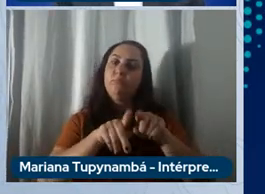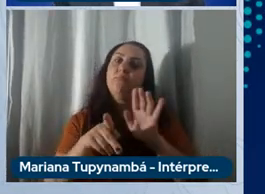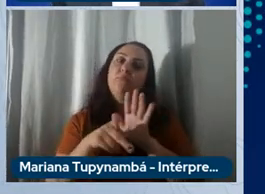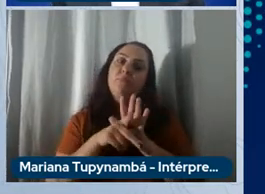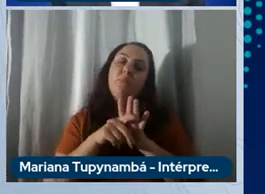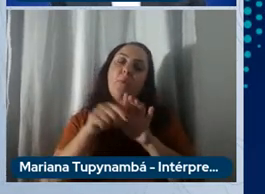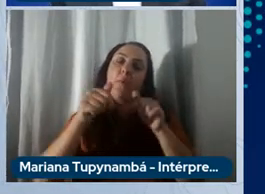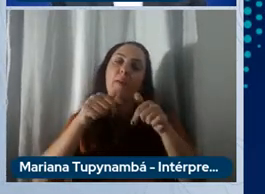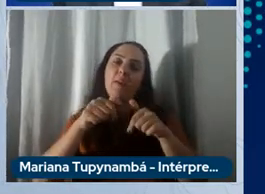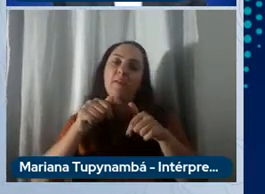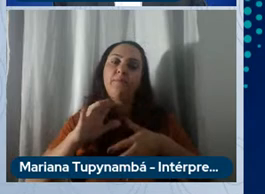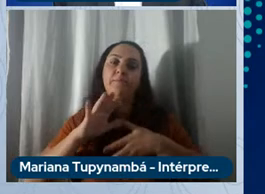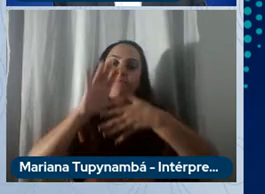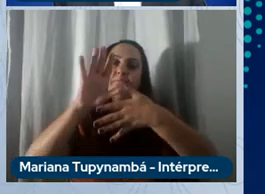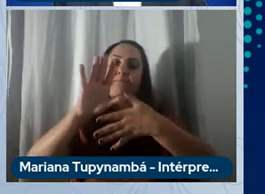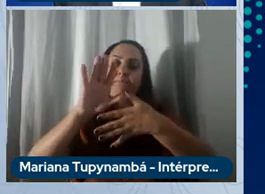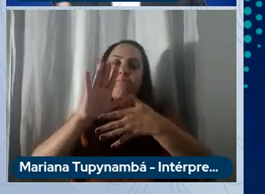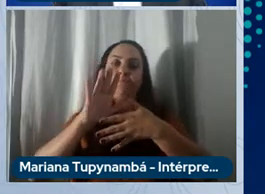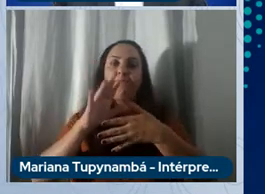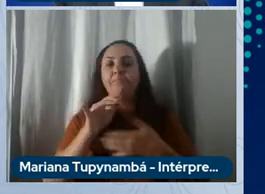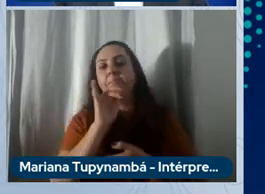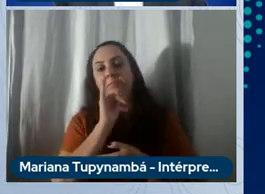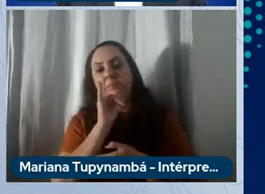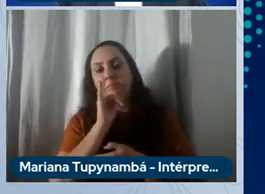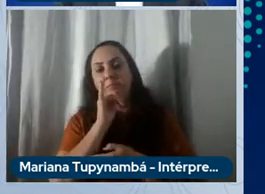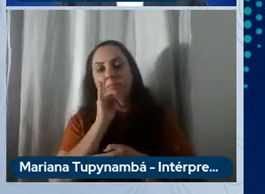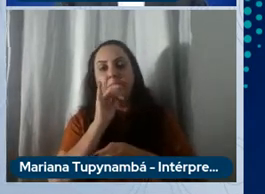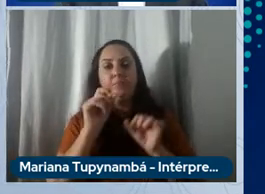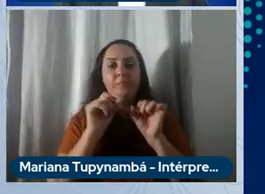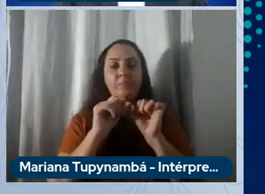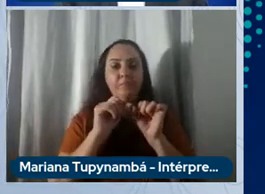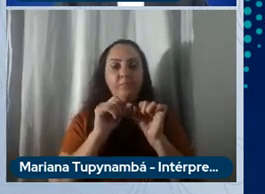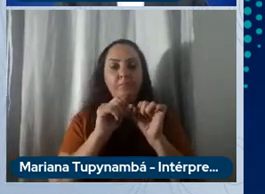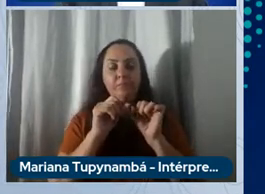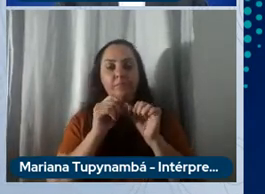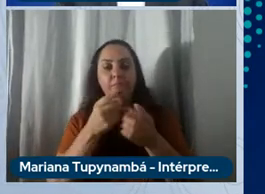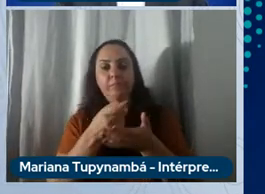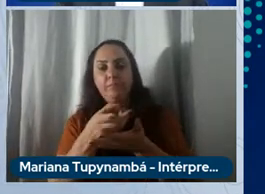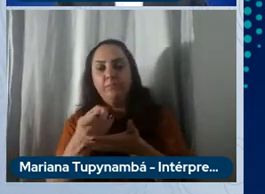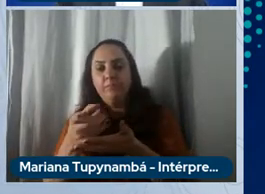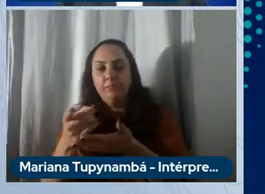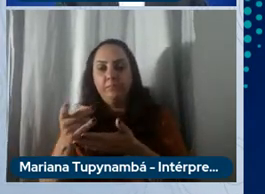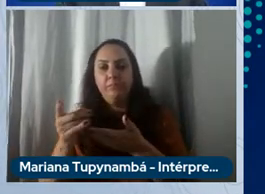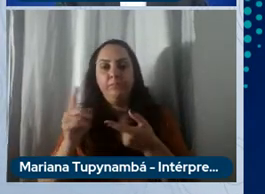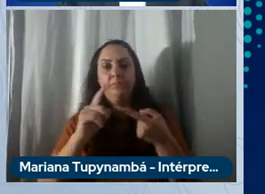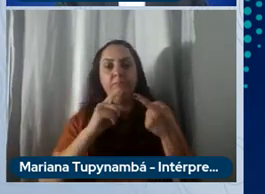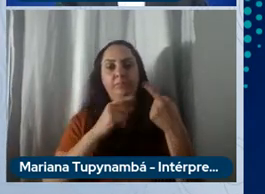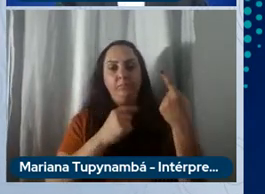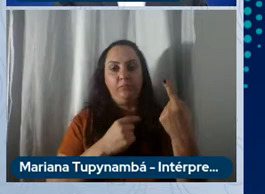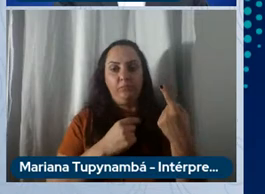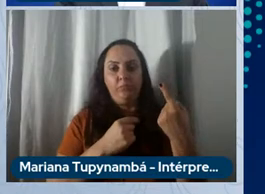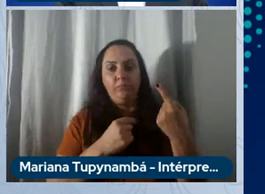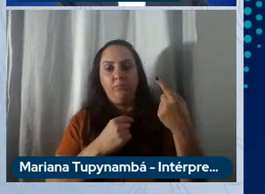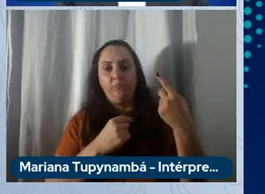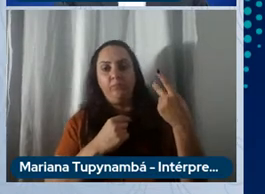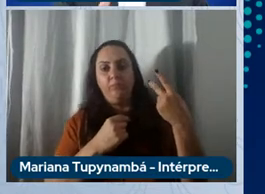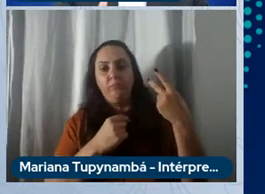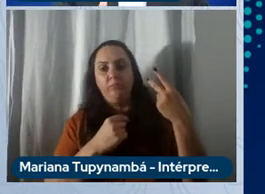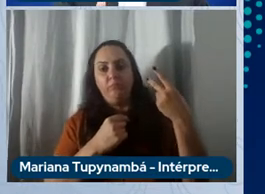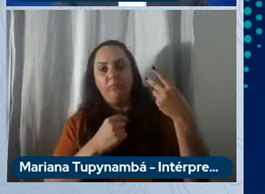América Latina, nós, por exemplo, produzimos e comercializamos Jeep, Peugeot, Citroën, Fiat,